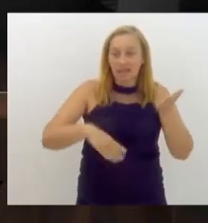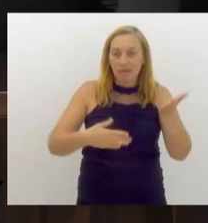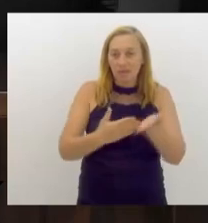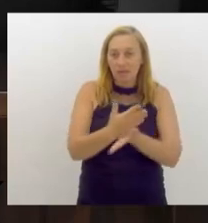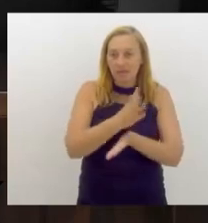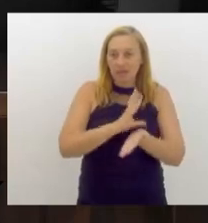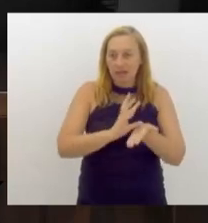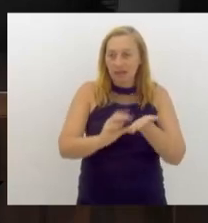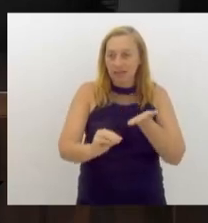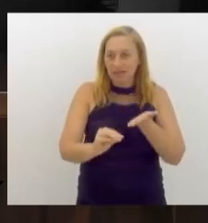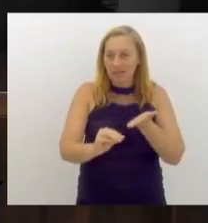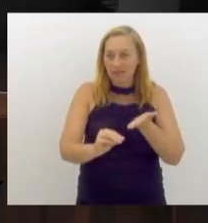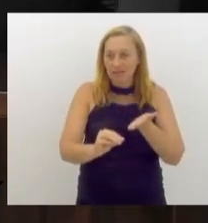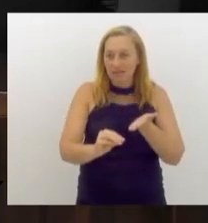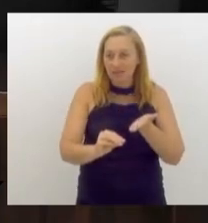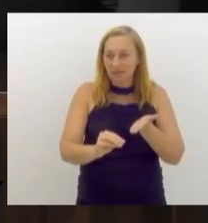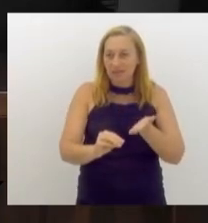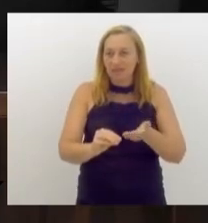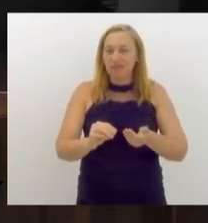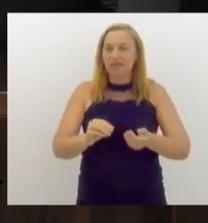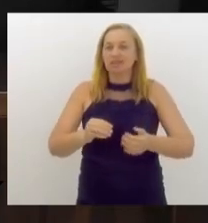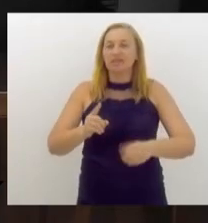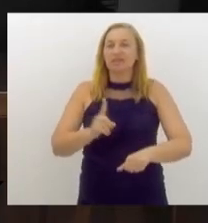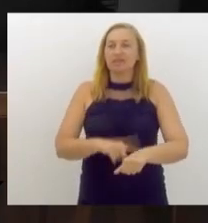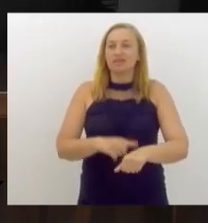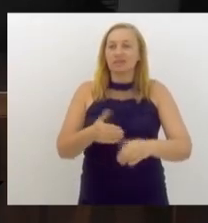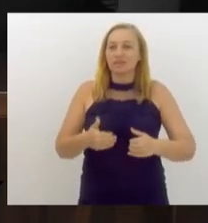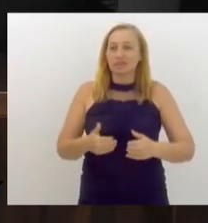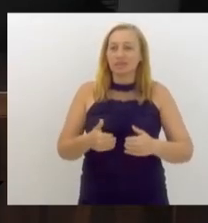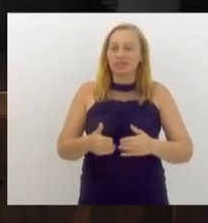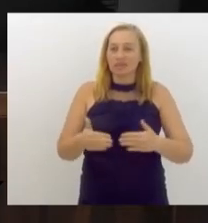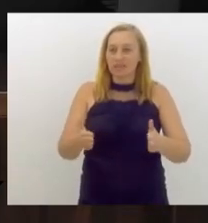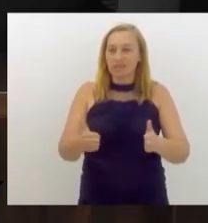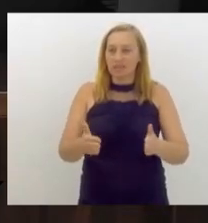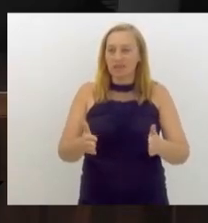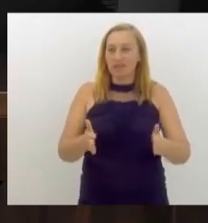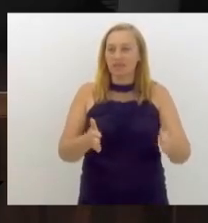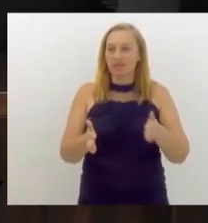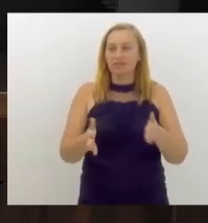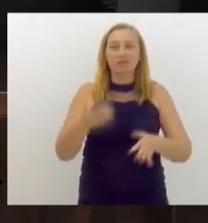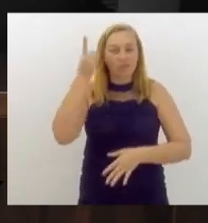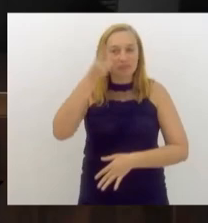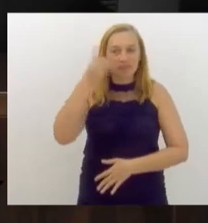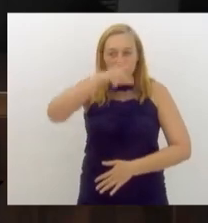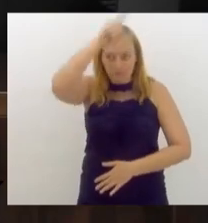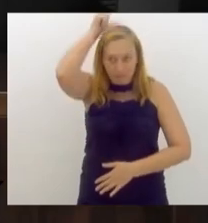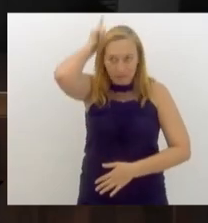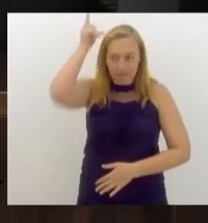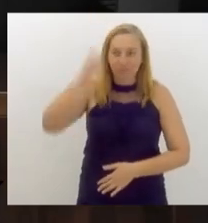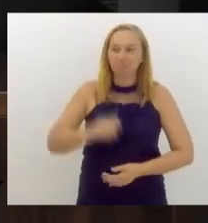aprovada a ata, passa-se o seu expediente inicial. Ao deputado Luiz Paulo.